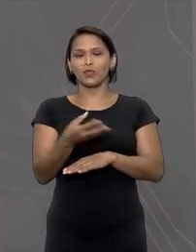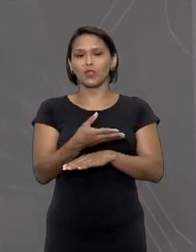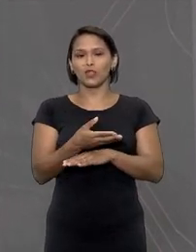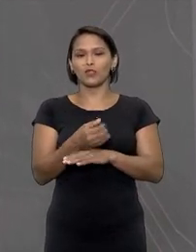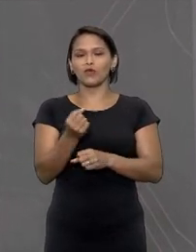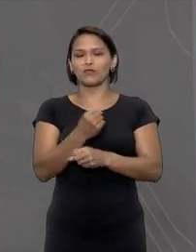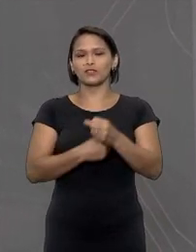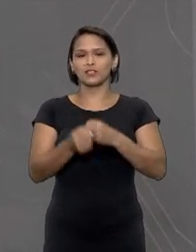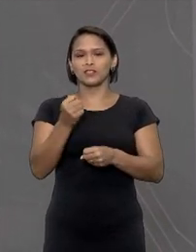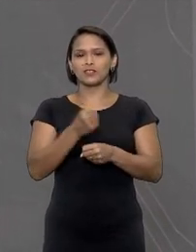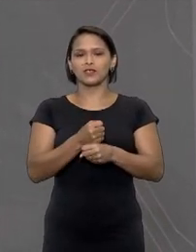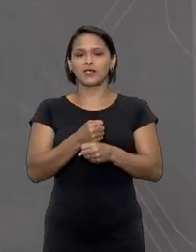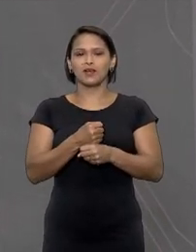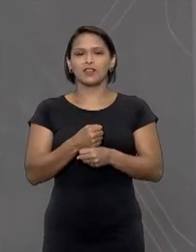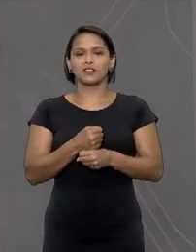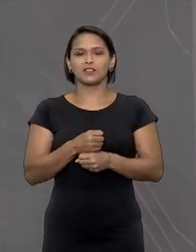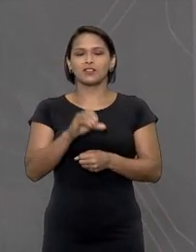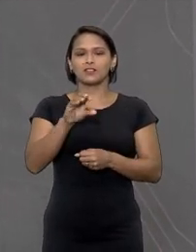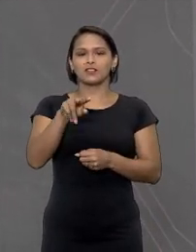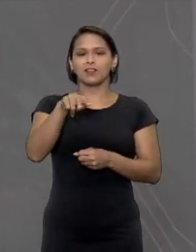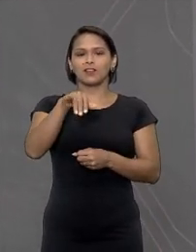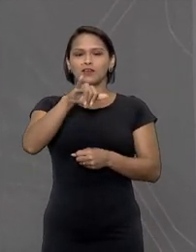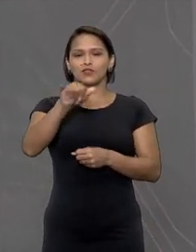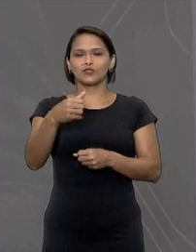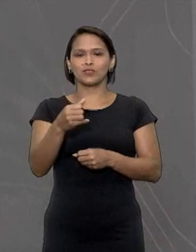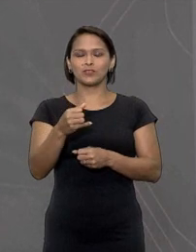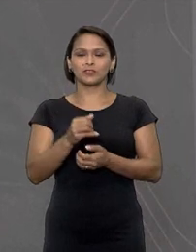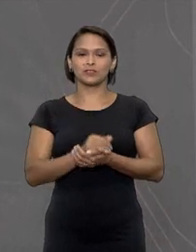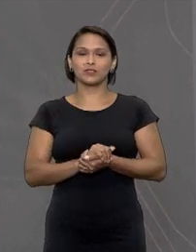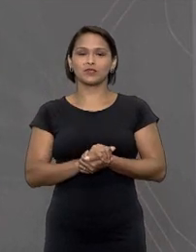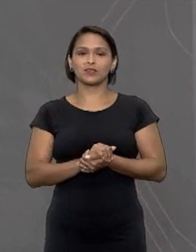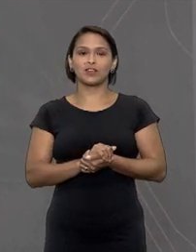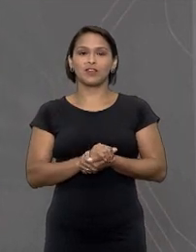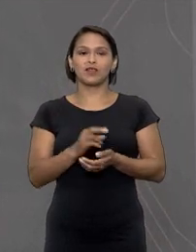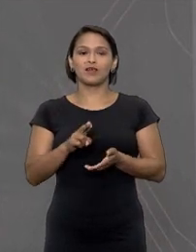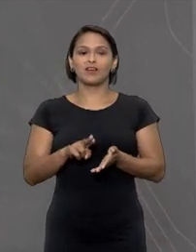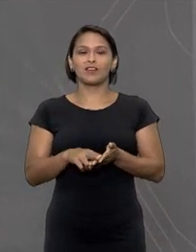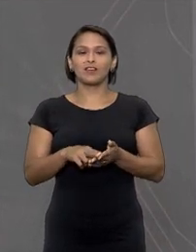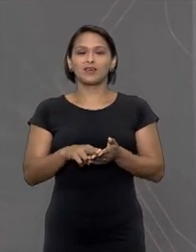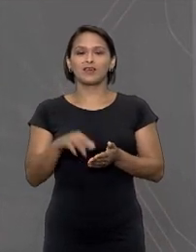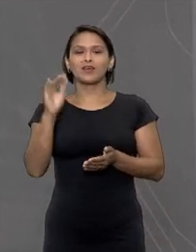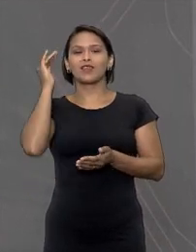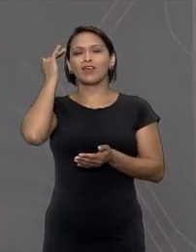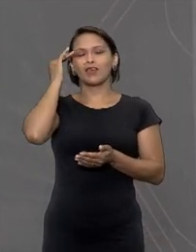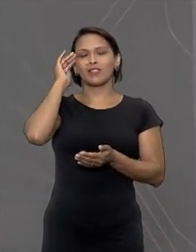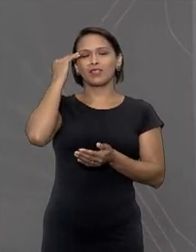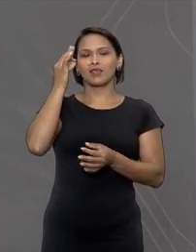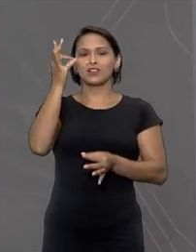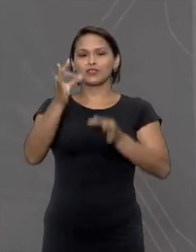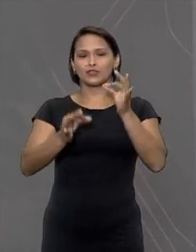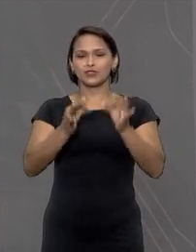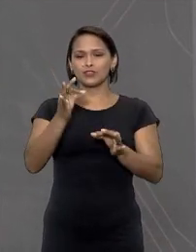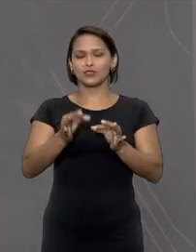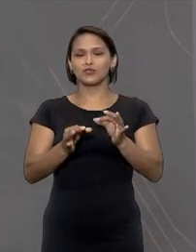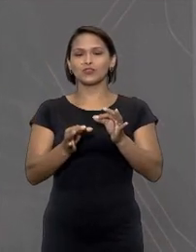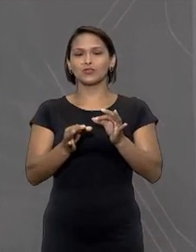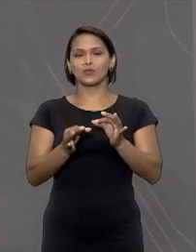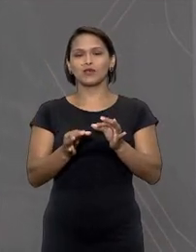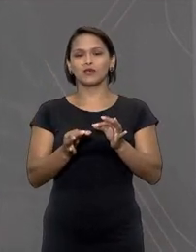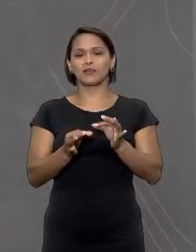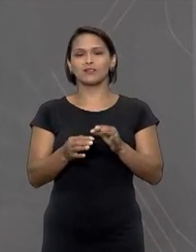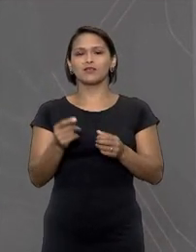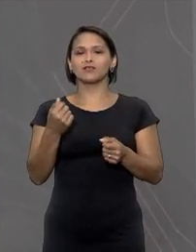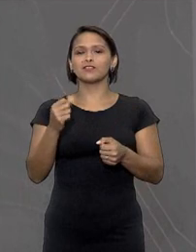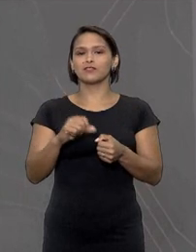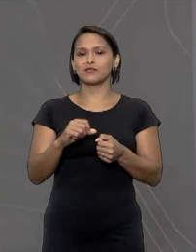deste ano é a inclusão da categoria CNJ Gestão Judiciário que vai reconhecer os trabalhos de juízes que aperfeiçoaram a